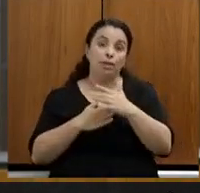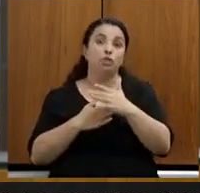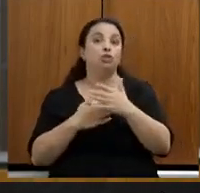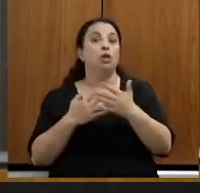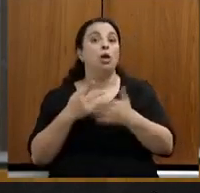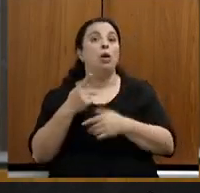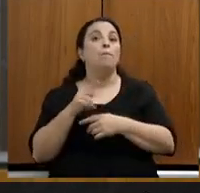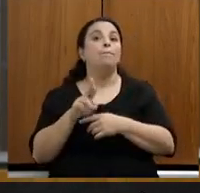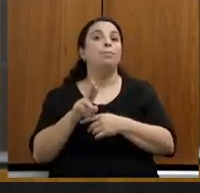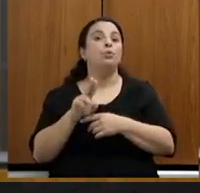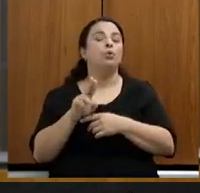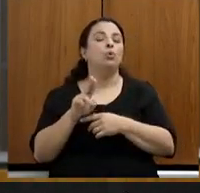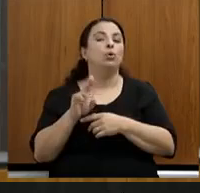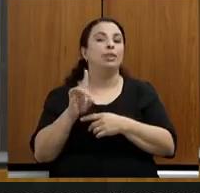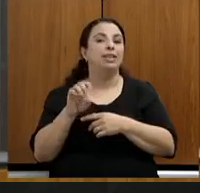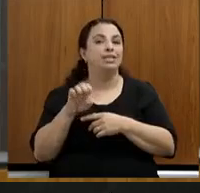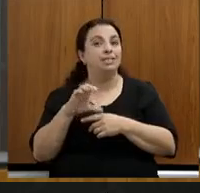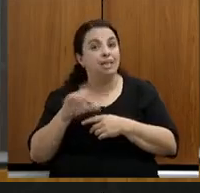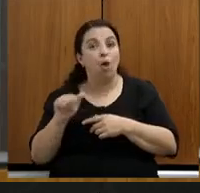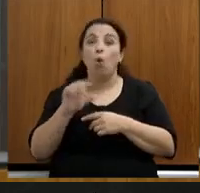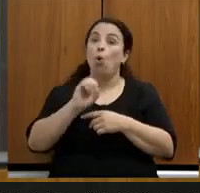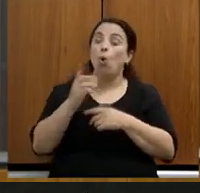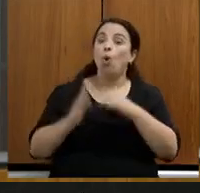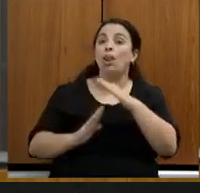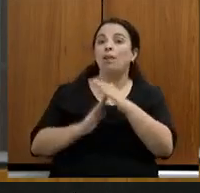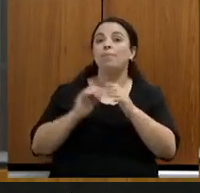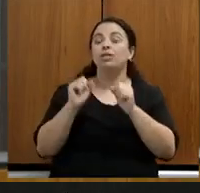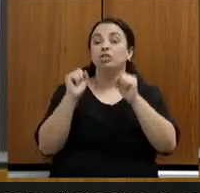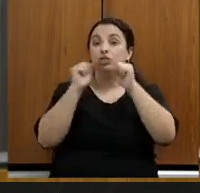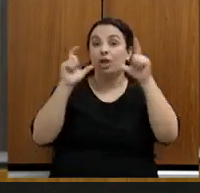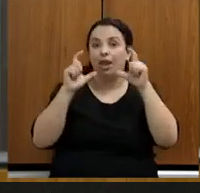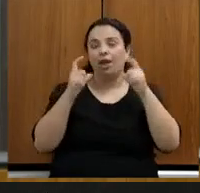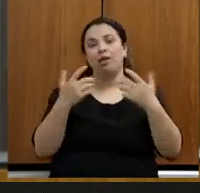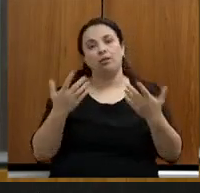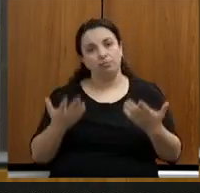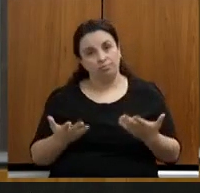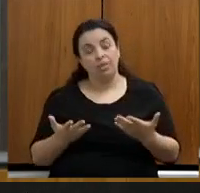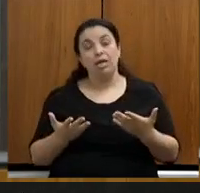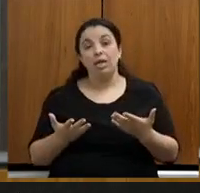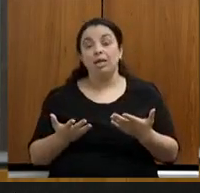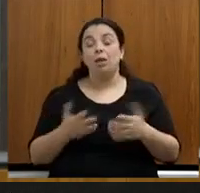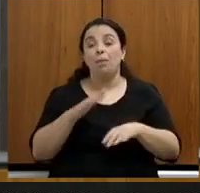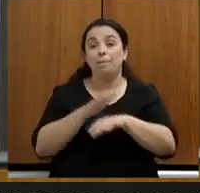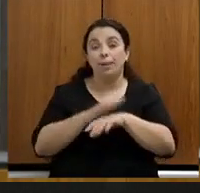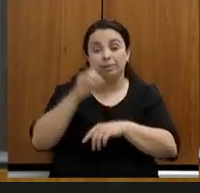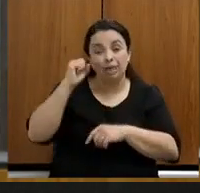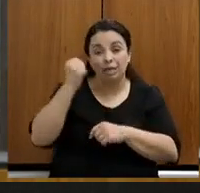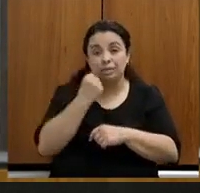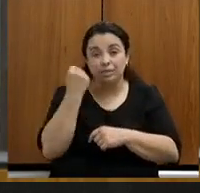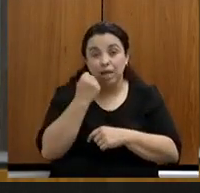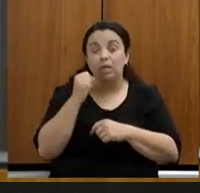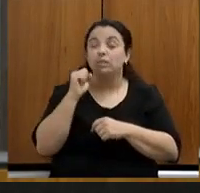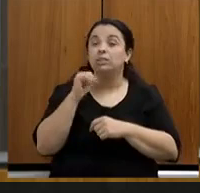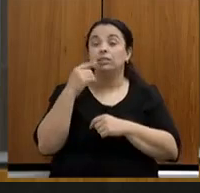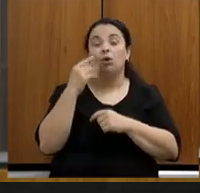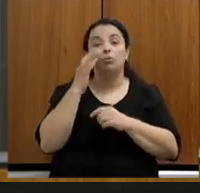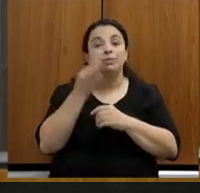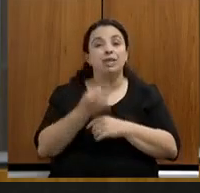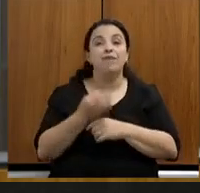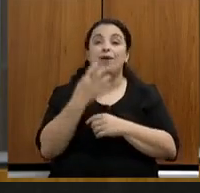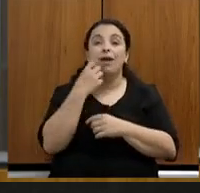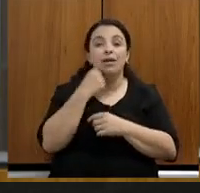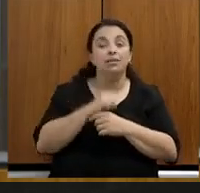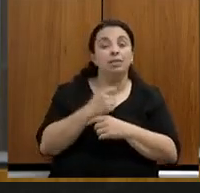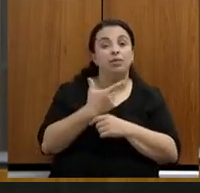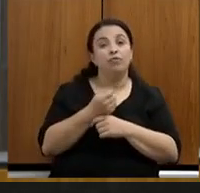A situação fica ainda mais cômoda se levar em consideração a receita corrente líquida somente de 2021, janeiro, agosto,